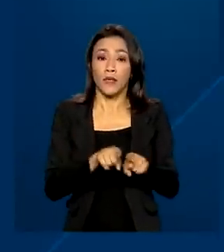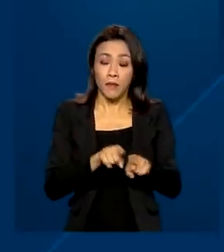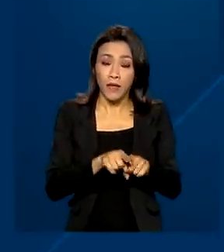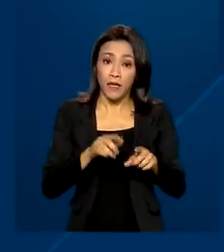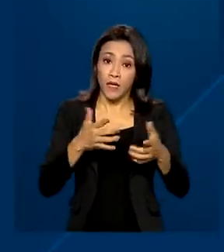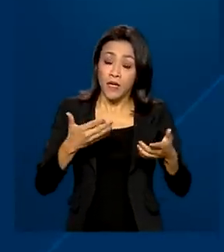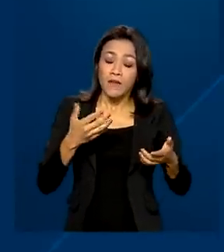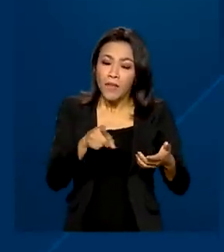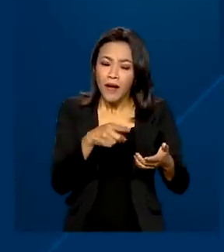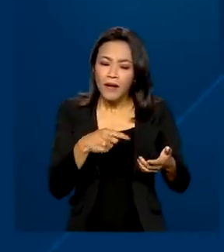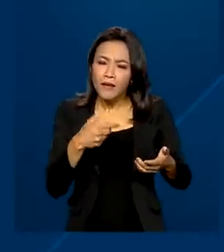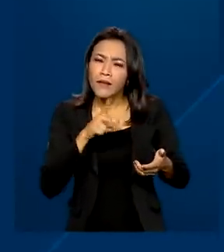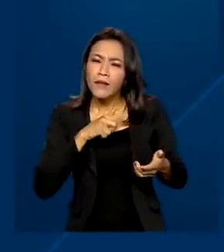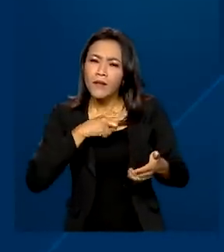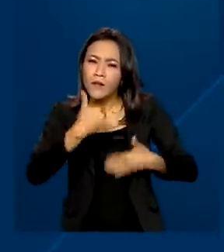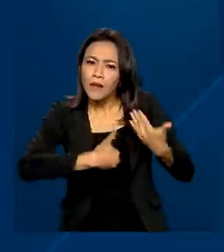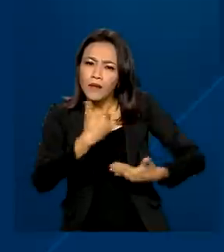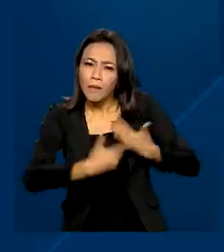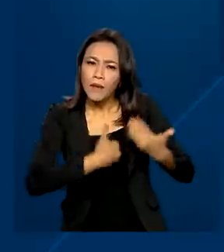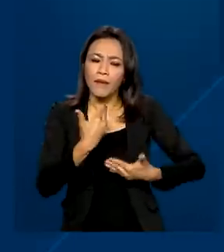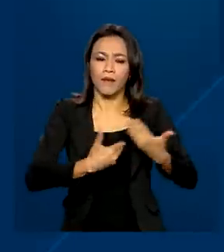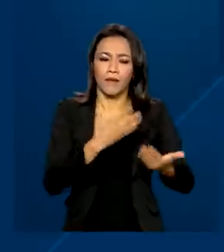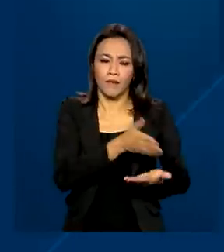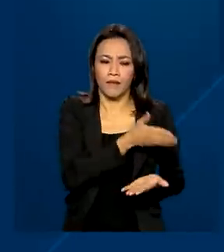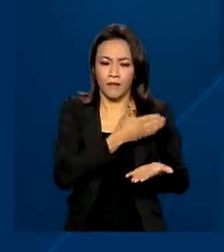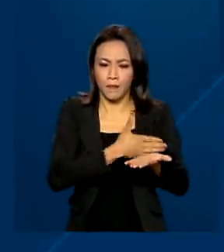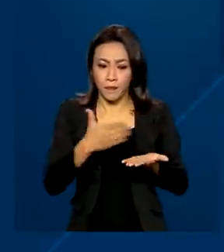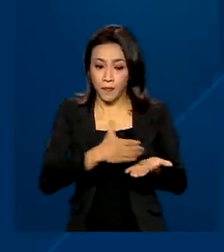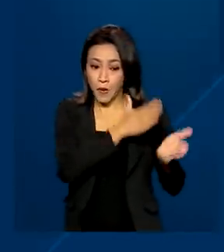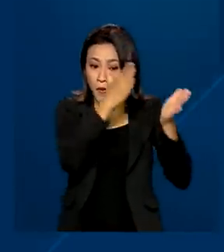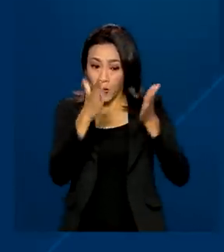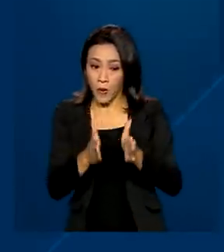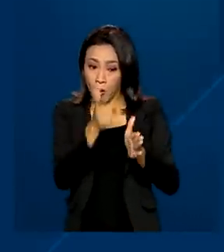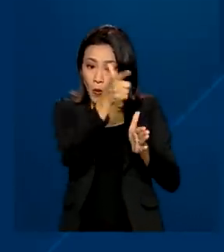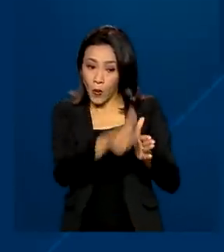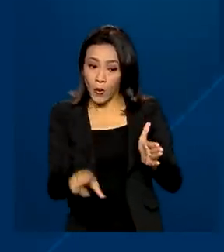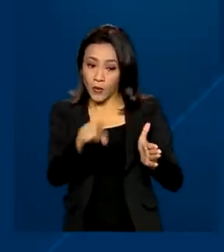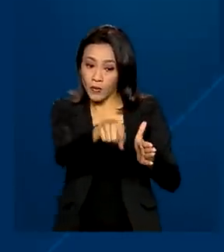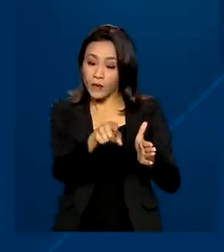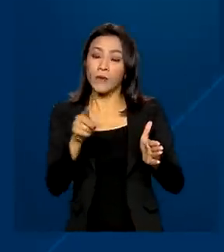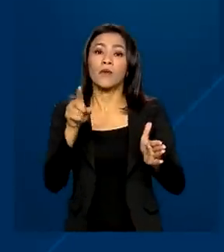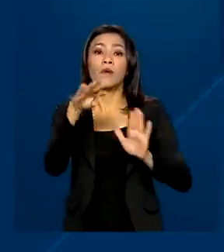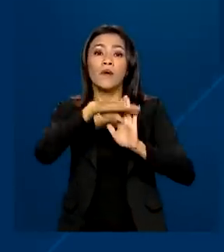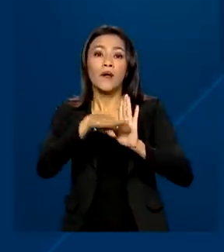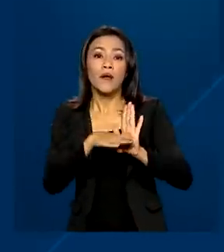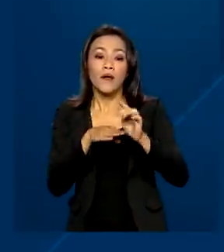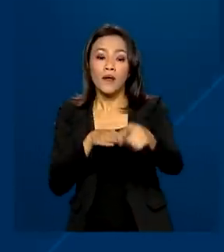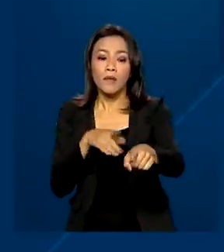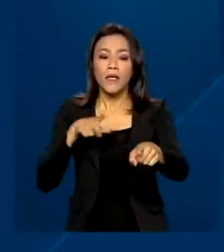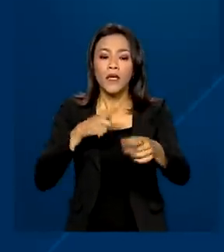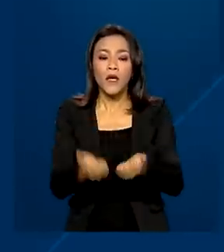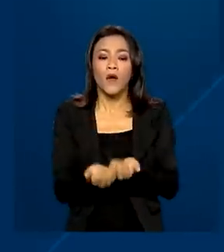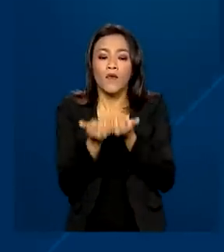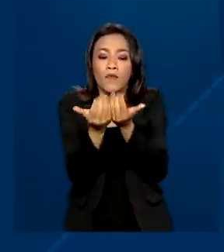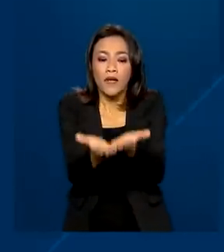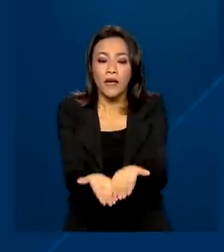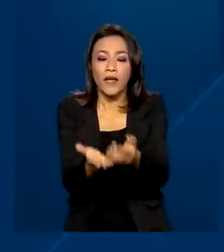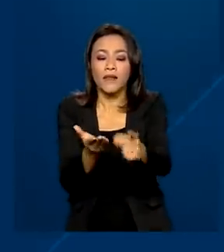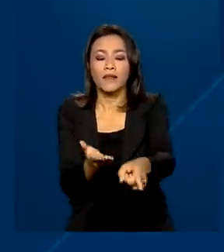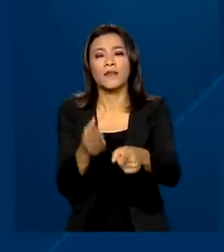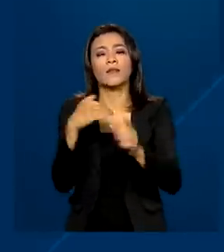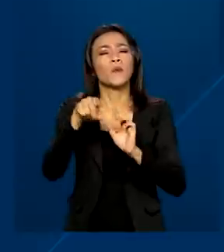cobrança durante o tratamento. A Caixa lançou ainda o Rapidex Mulher, que oferece, entre outros serviços,